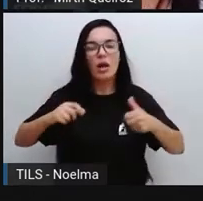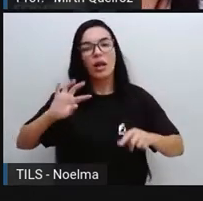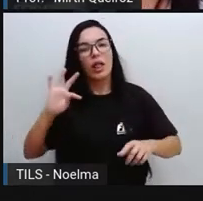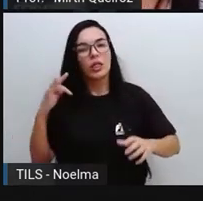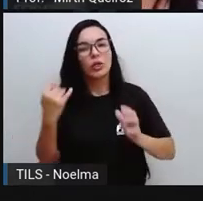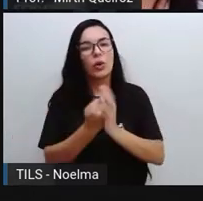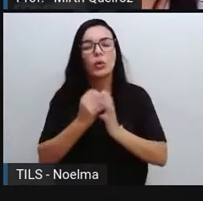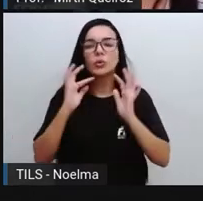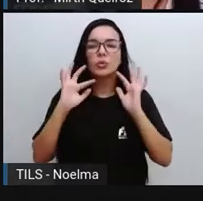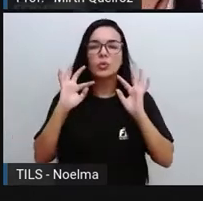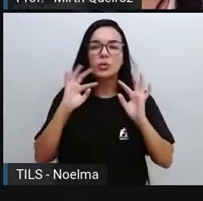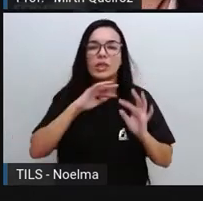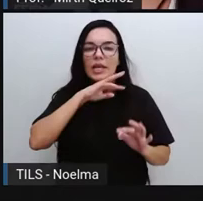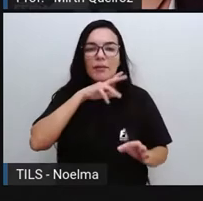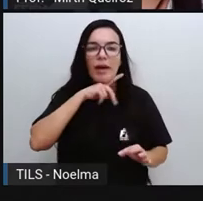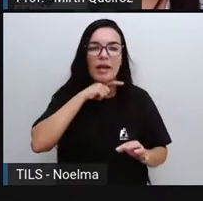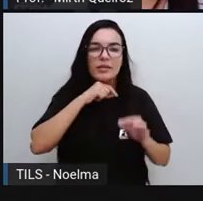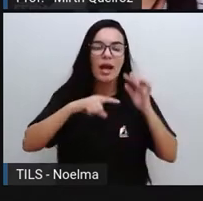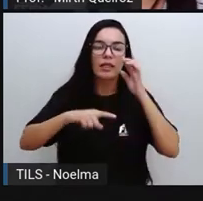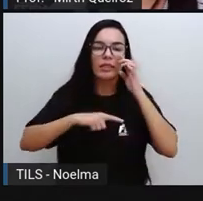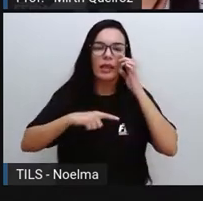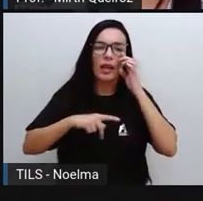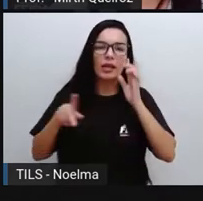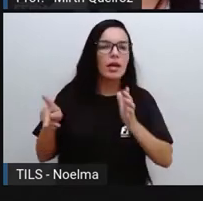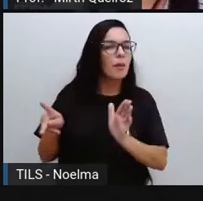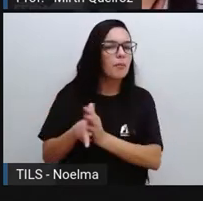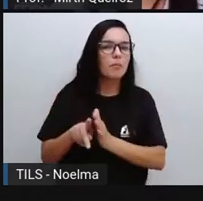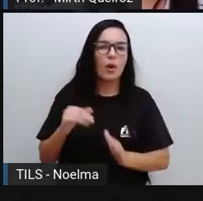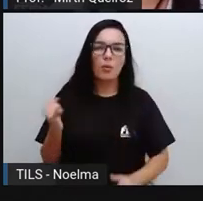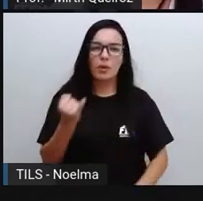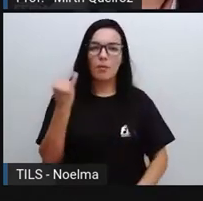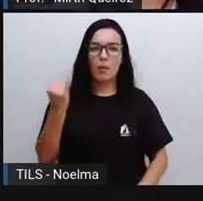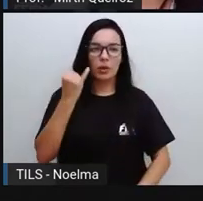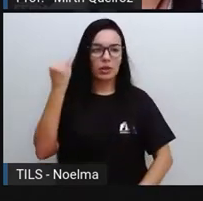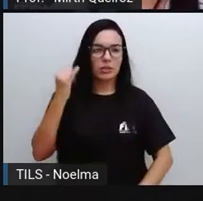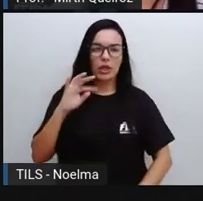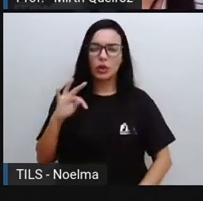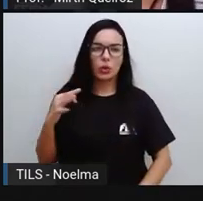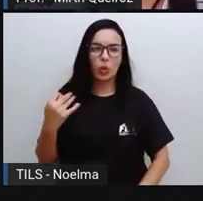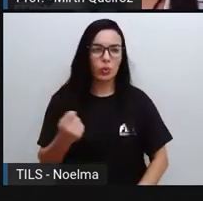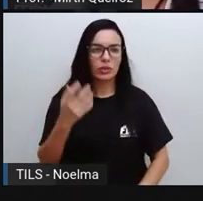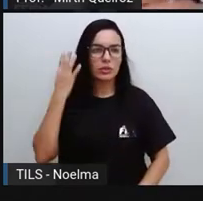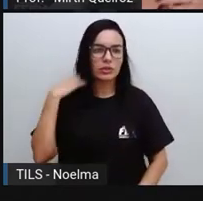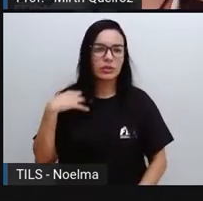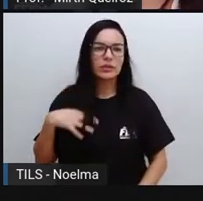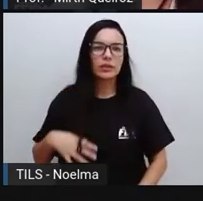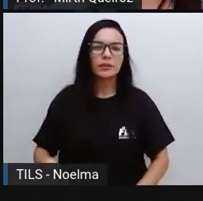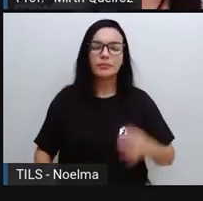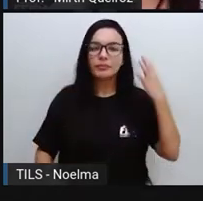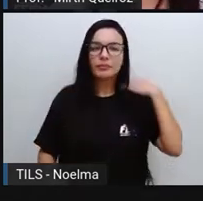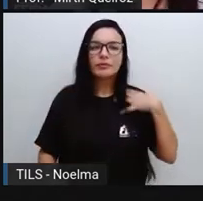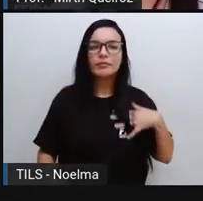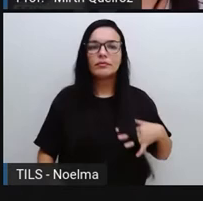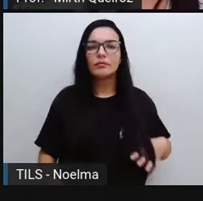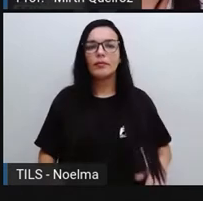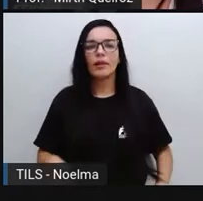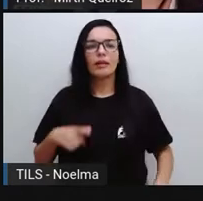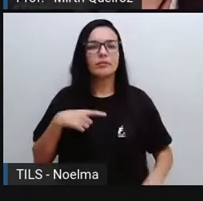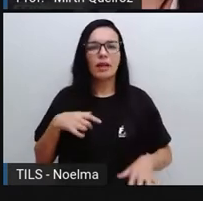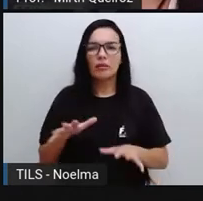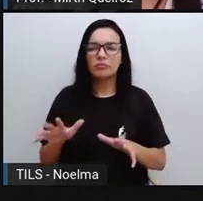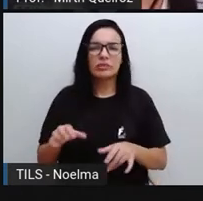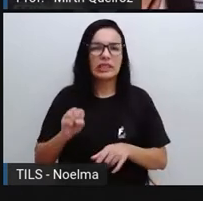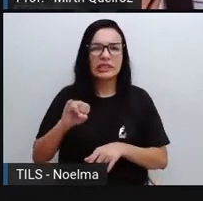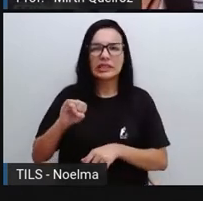importantes aí dentro da cadeia alimentar. O leão, a formiga, um antílope, um caranguejo,